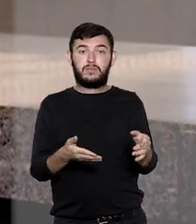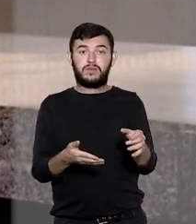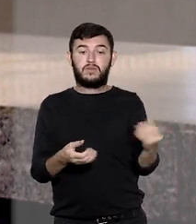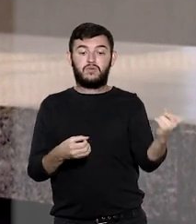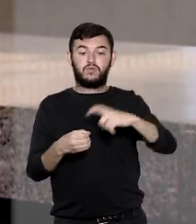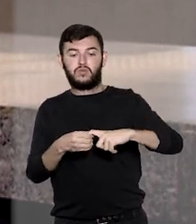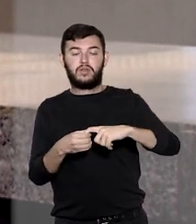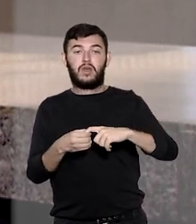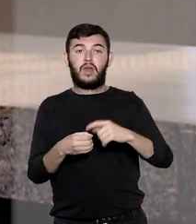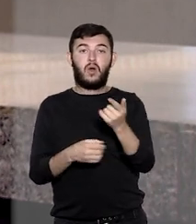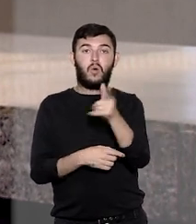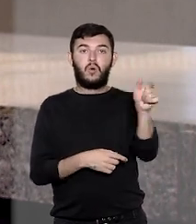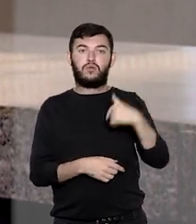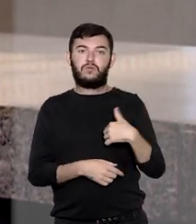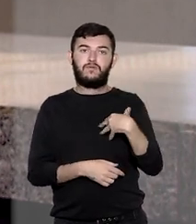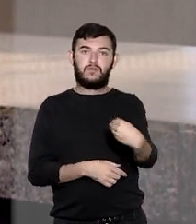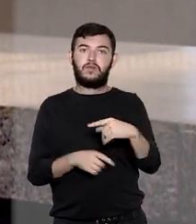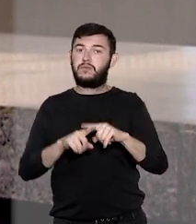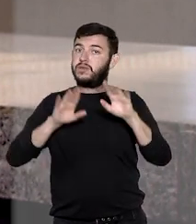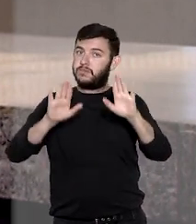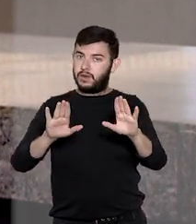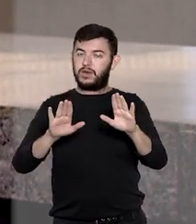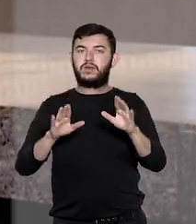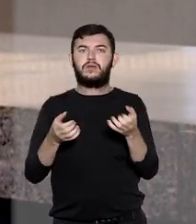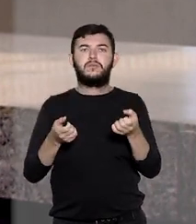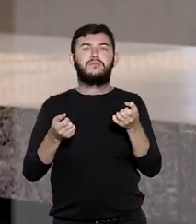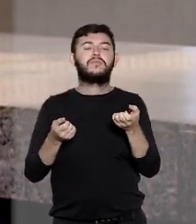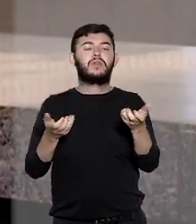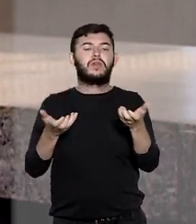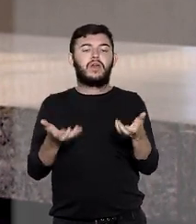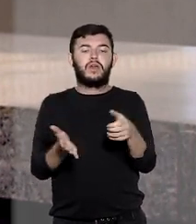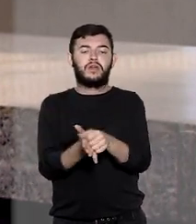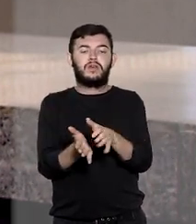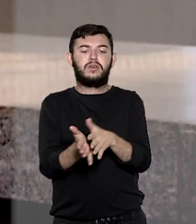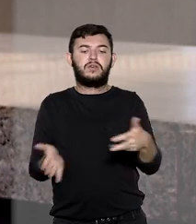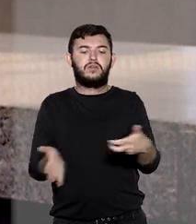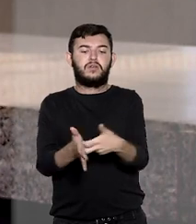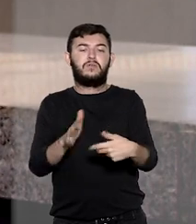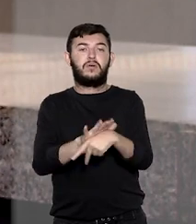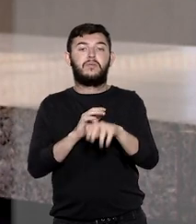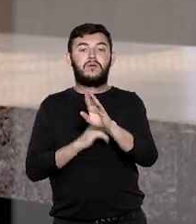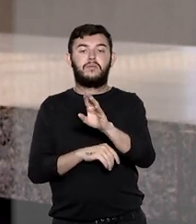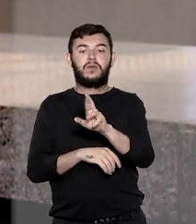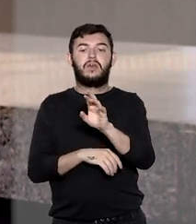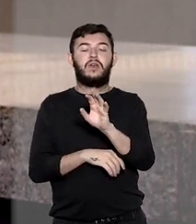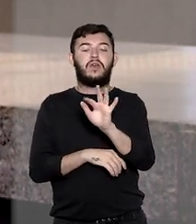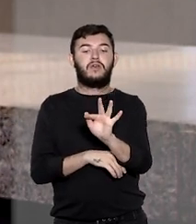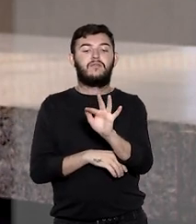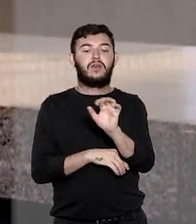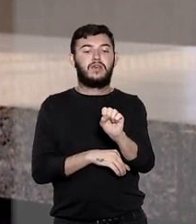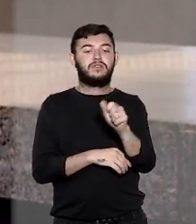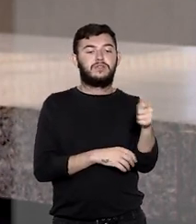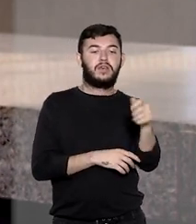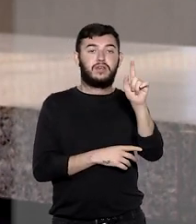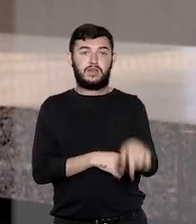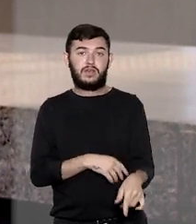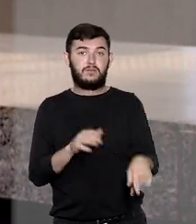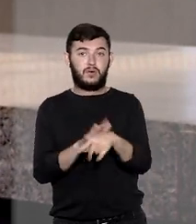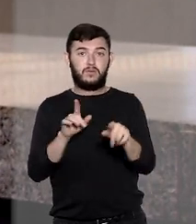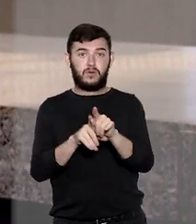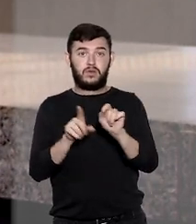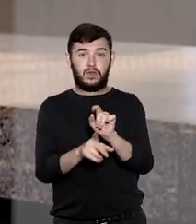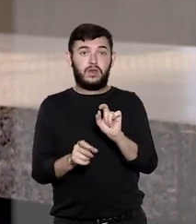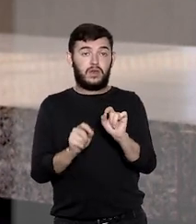somente aos outros filhos. As recorrentes pretendiam responsabilizar a BRFSA, sucessora da